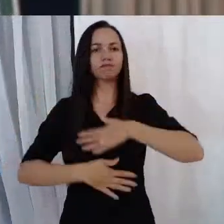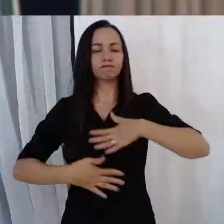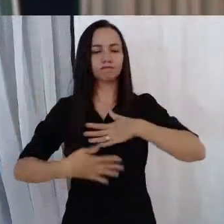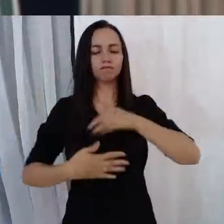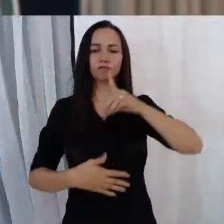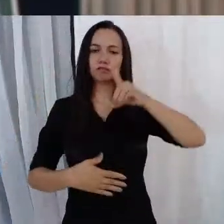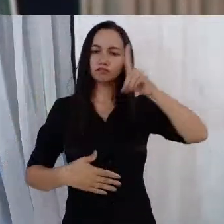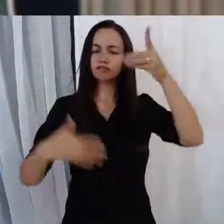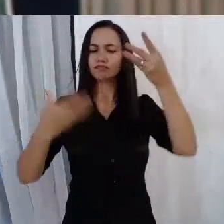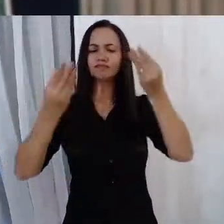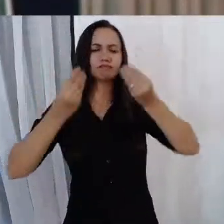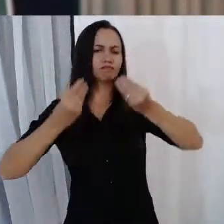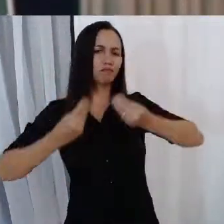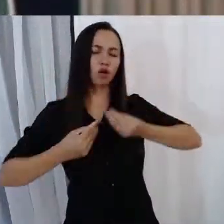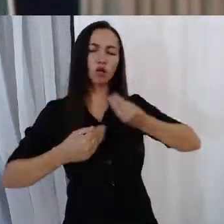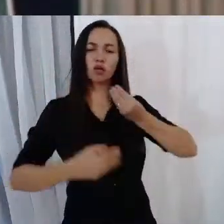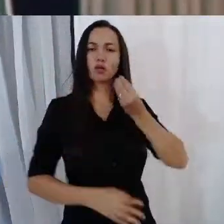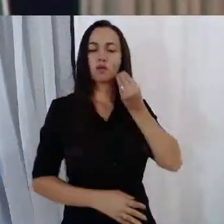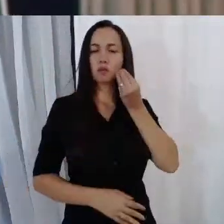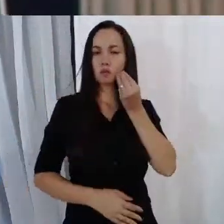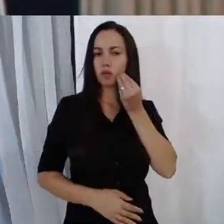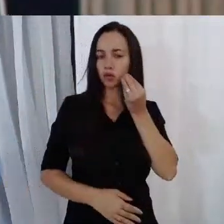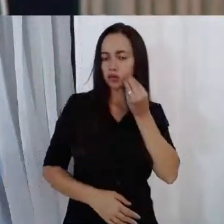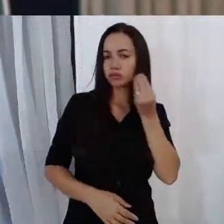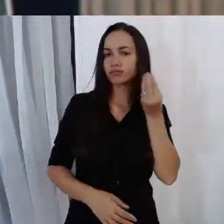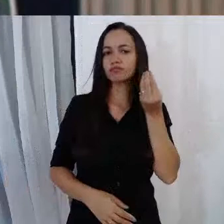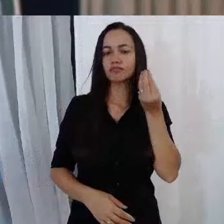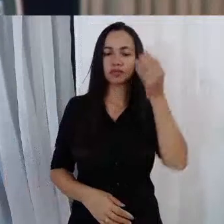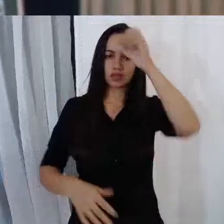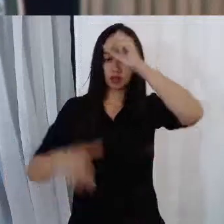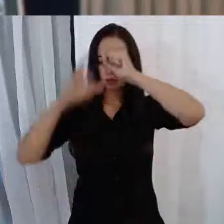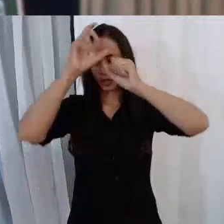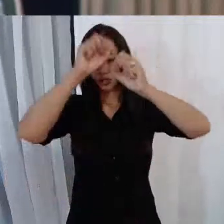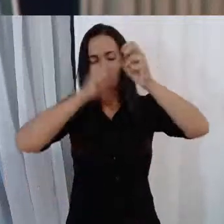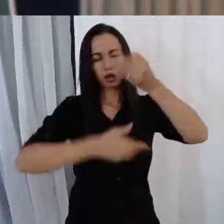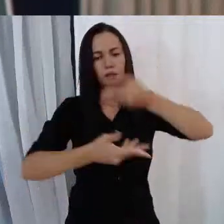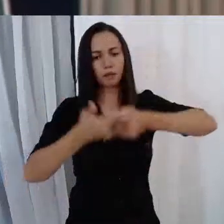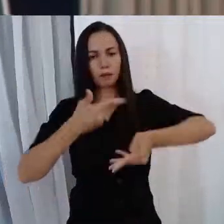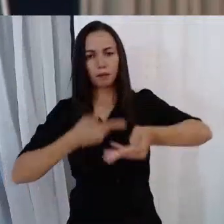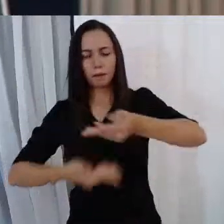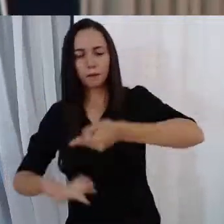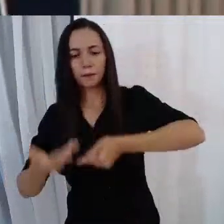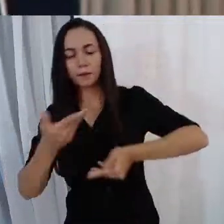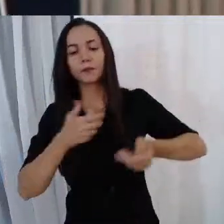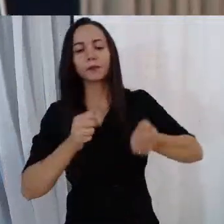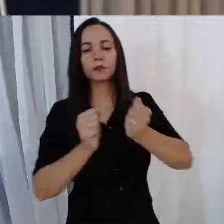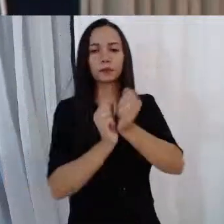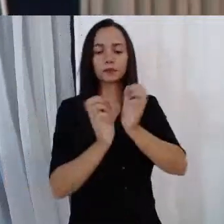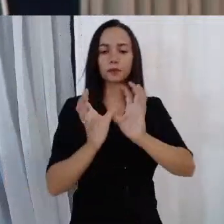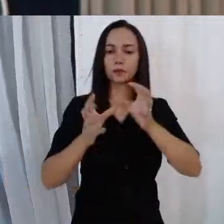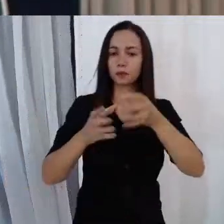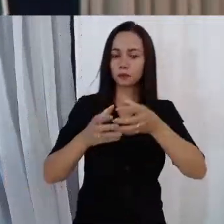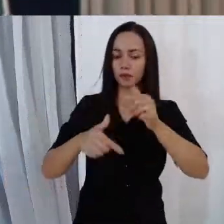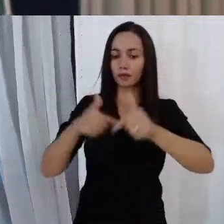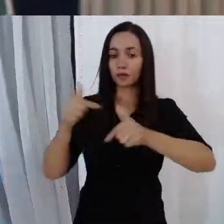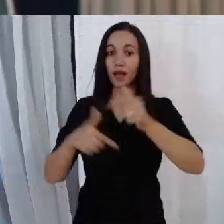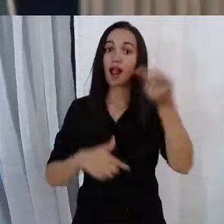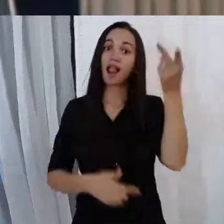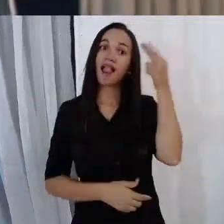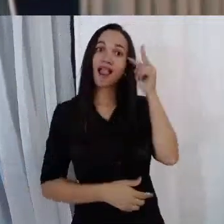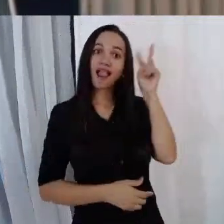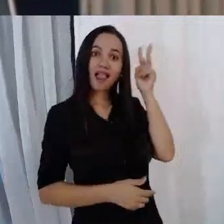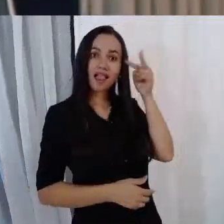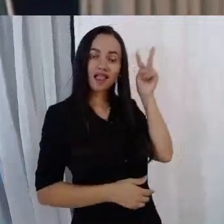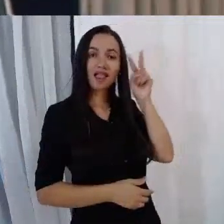me deu a oportunidade de aprender junto com meus colegas de trabalho e conhecer pessoas incríveis. Lembro que, no dia que foi